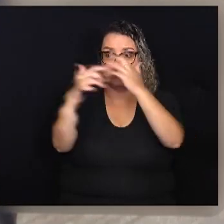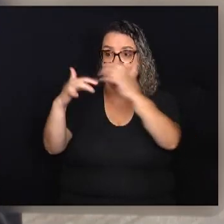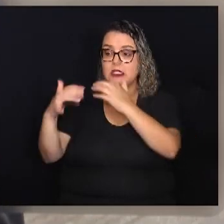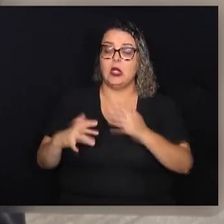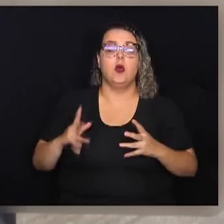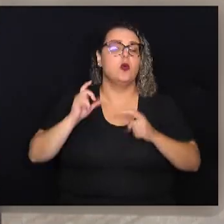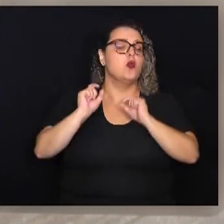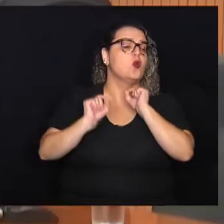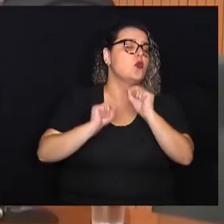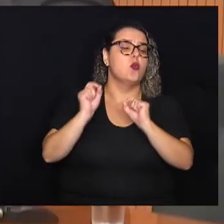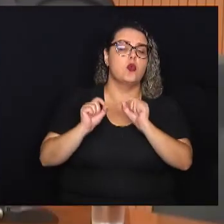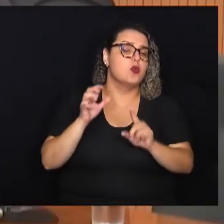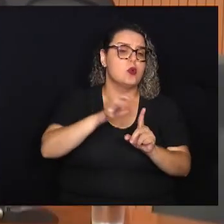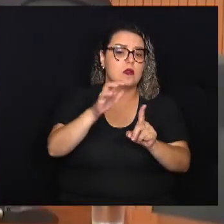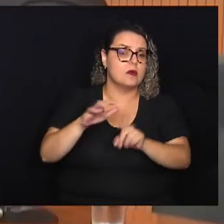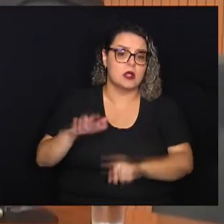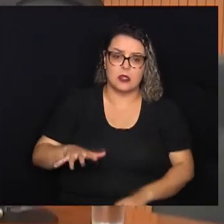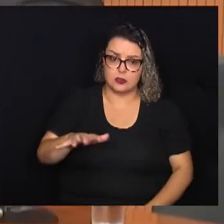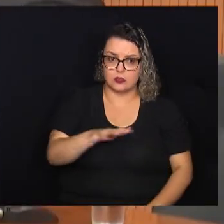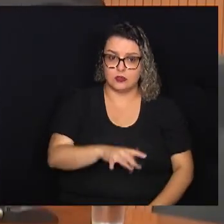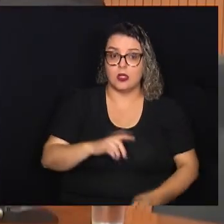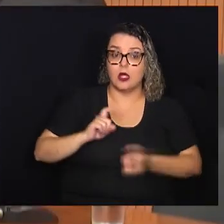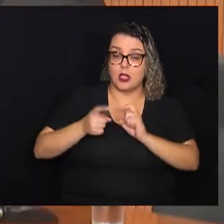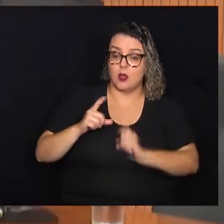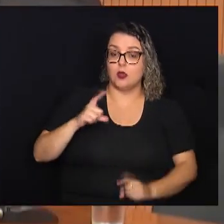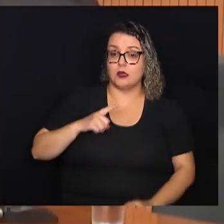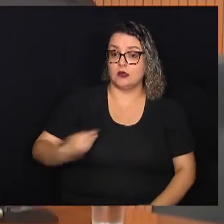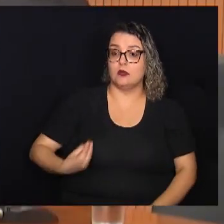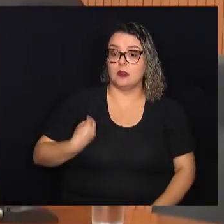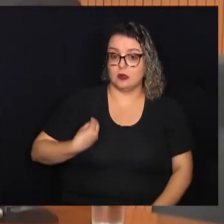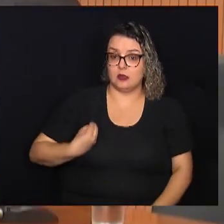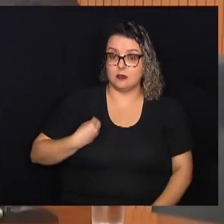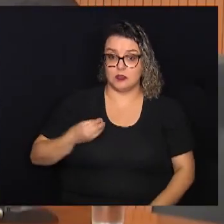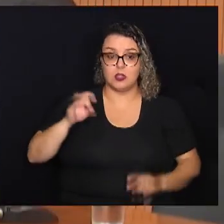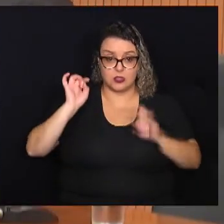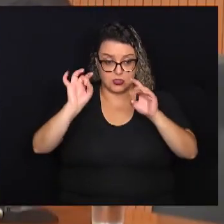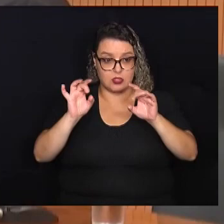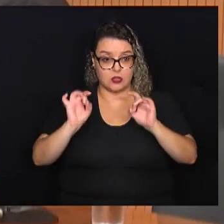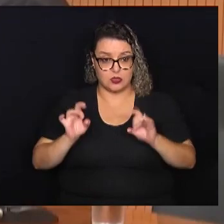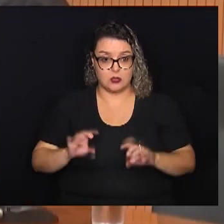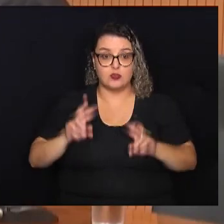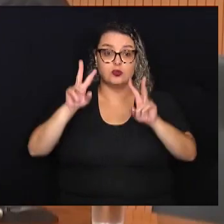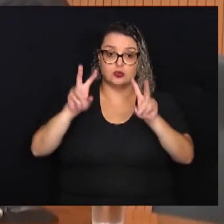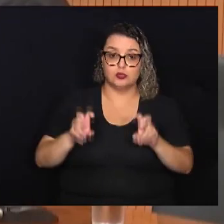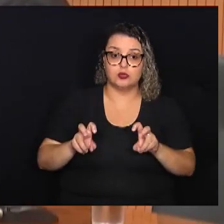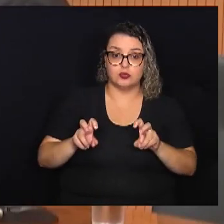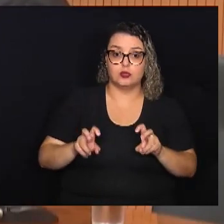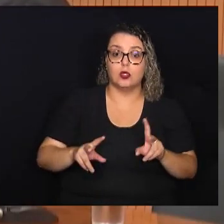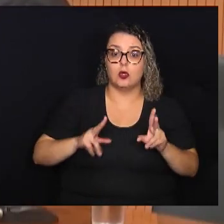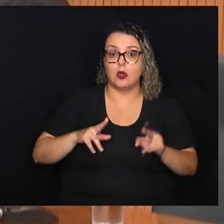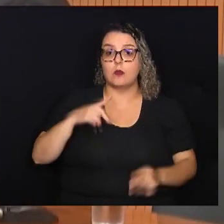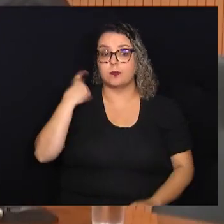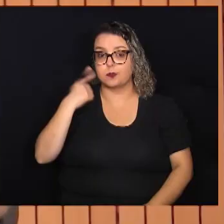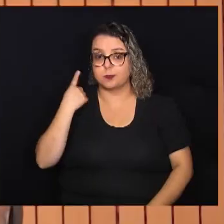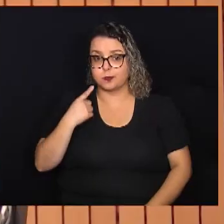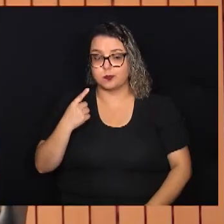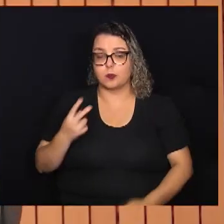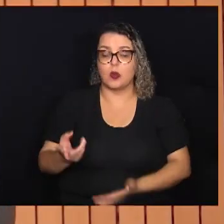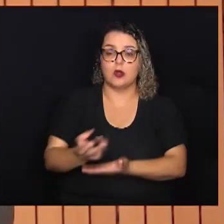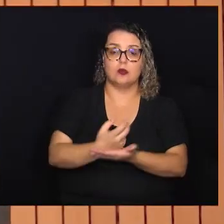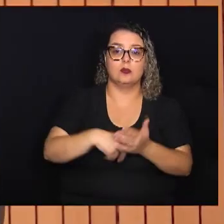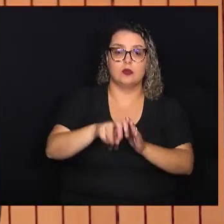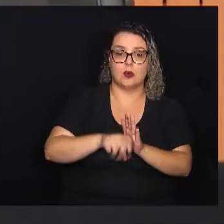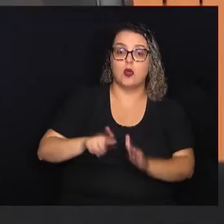todos esses setores? A reunião contou com a presença de especialistas no tema, como os advogados tributaristas